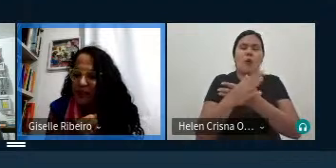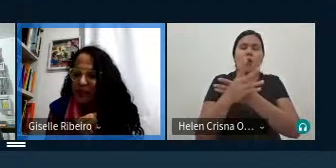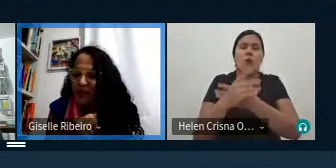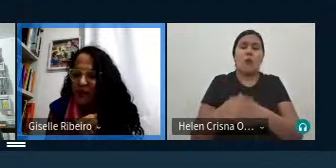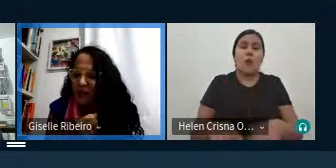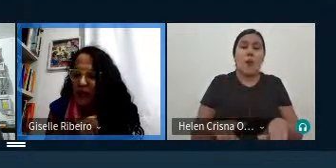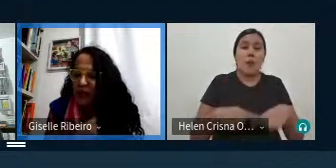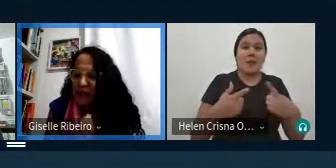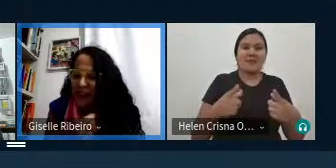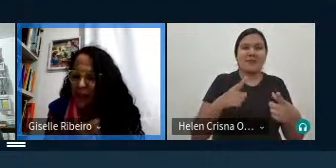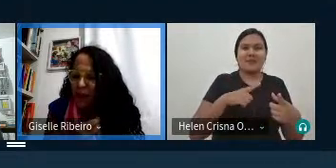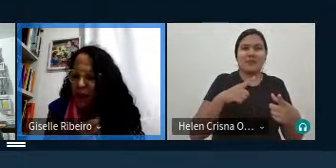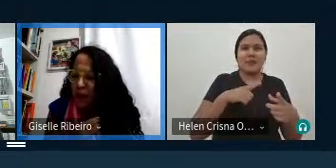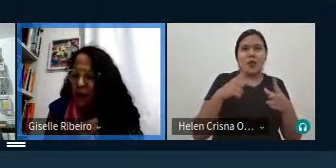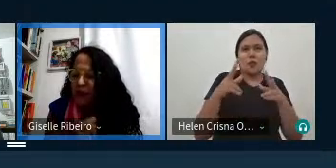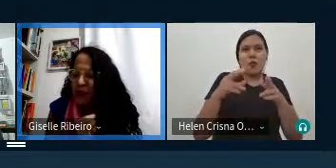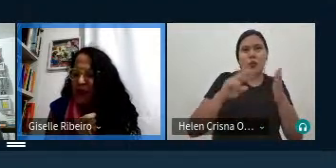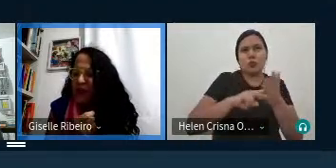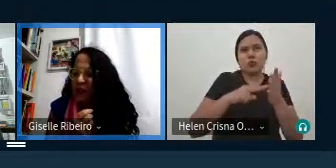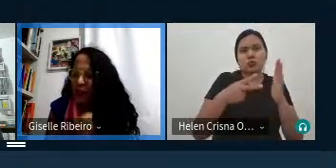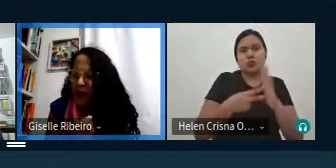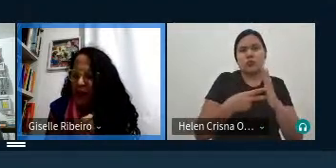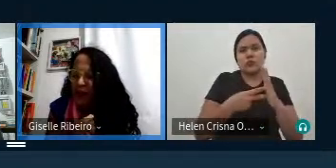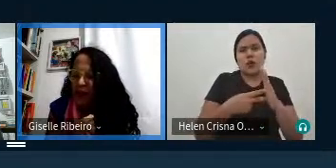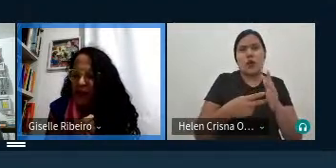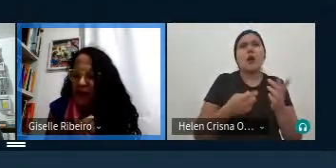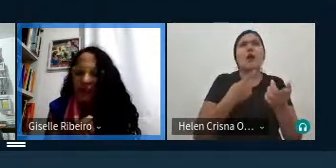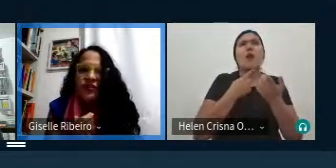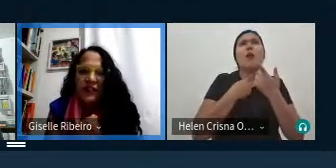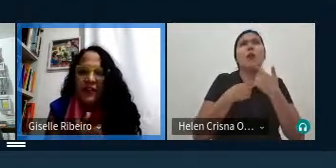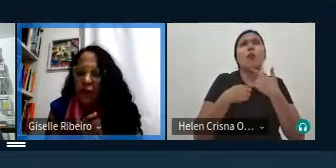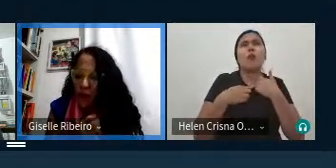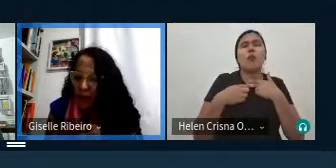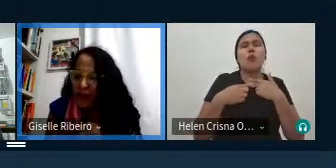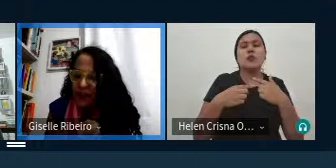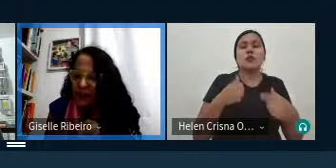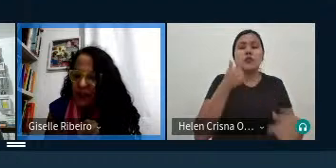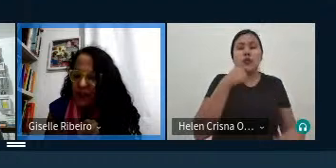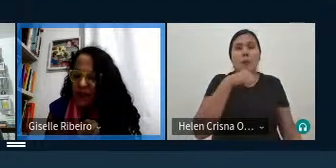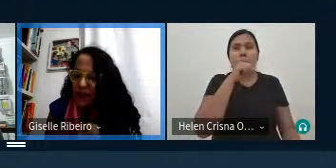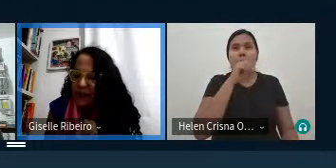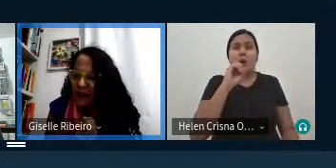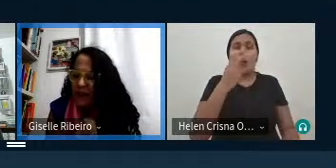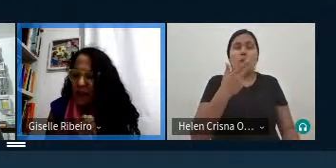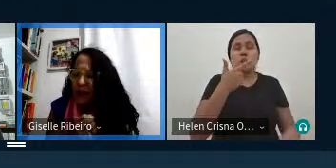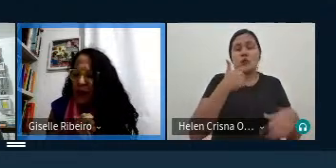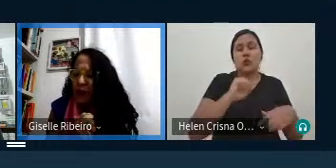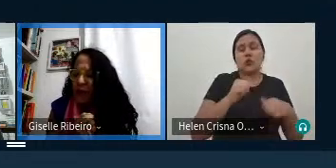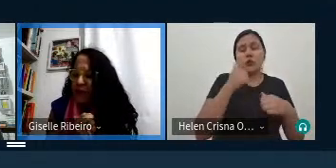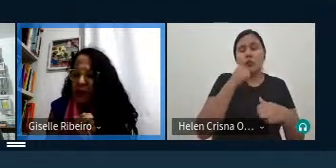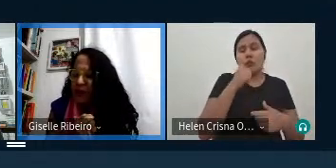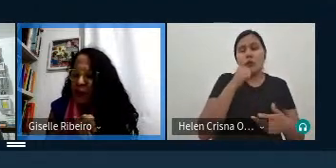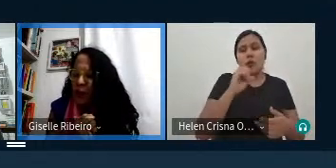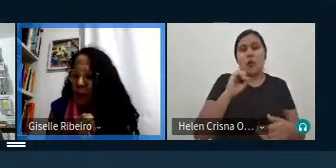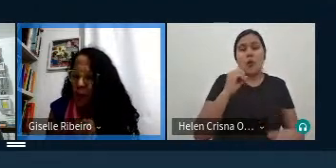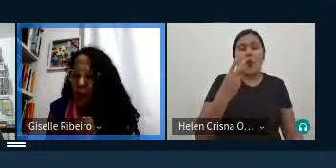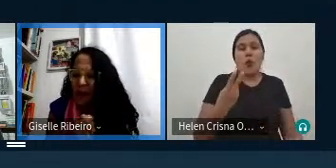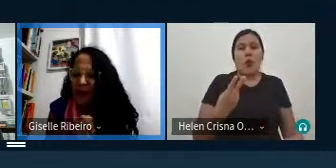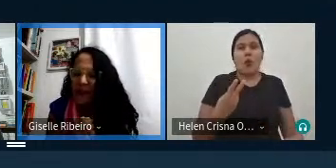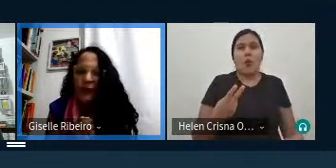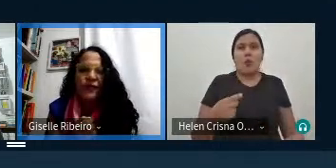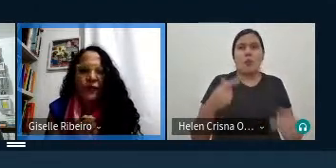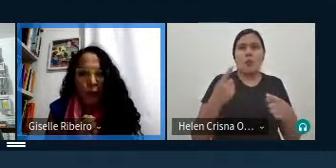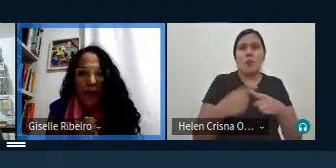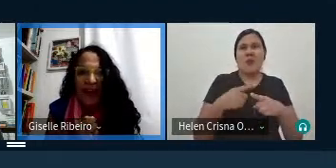tenham o mesmo sentido será pelo gosto que vem de mãe de língua mãe seria porque eu não tenho